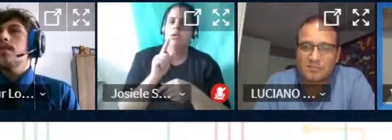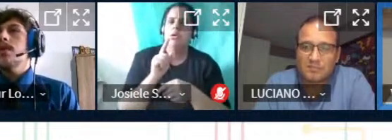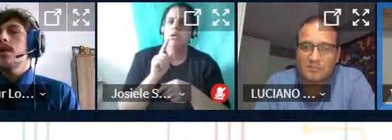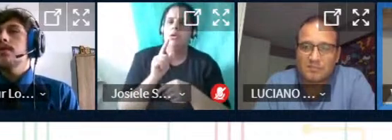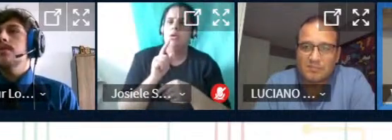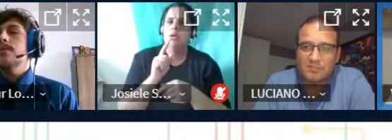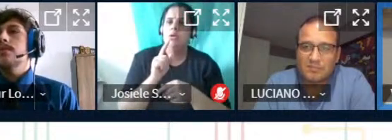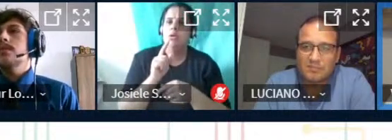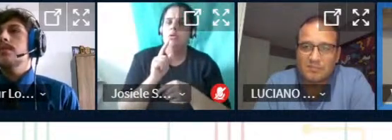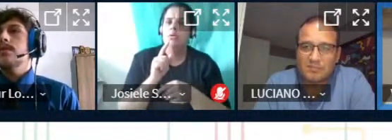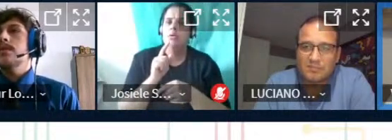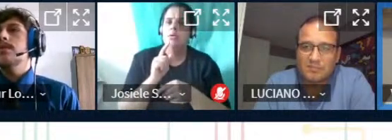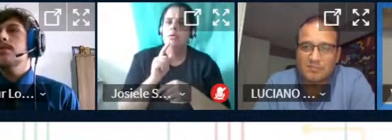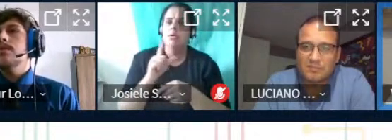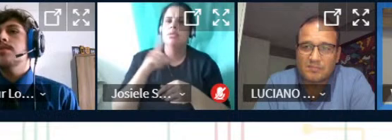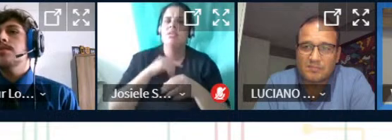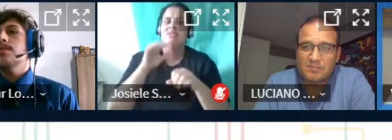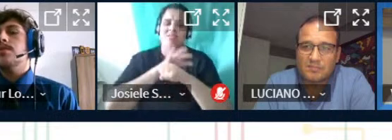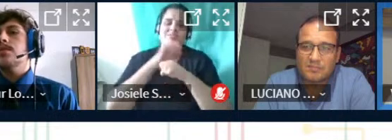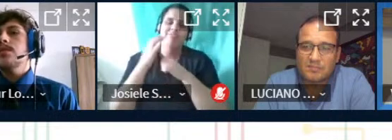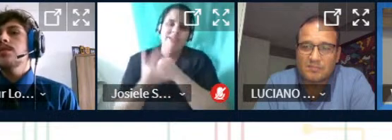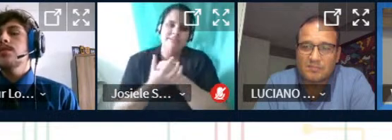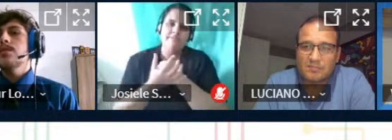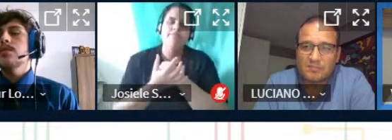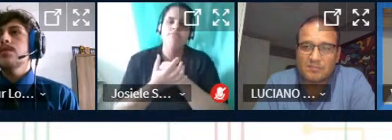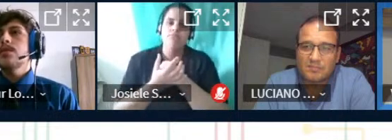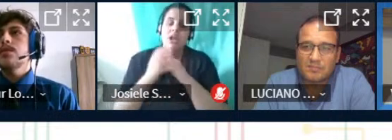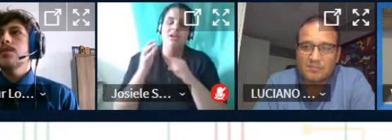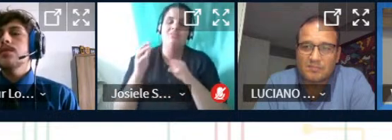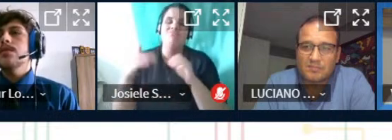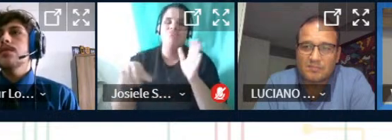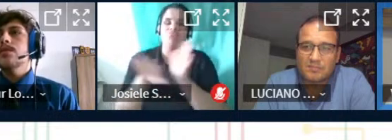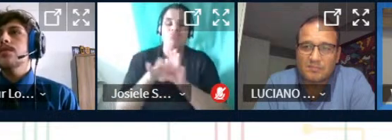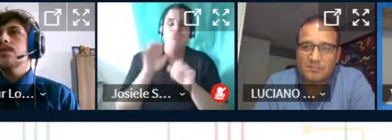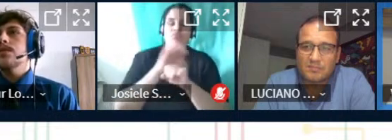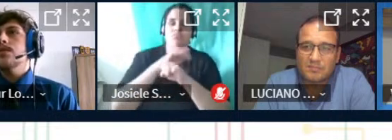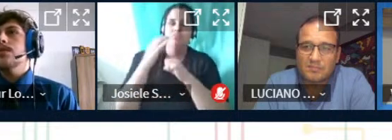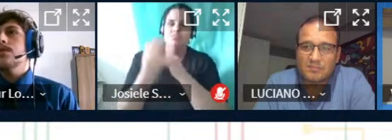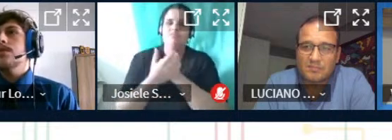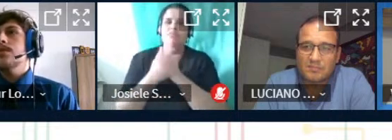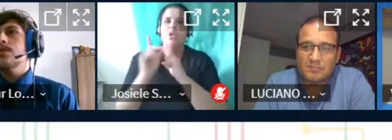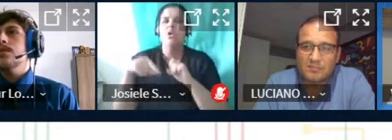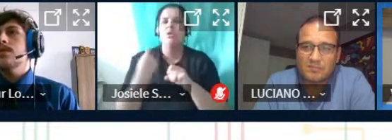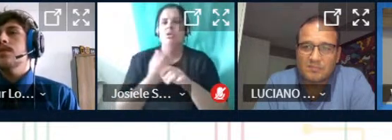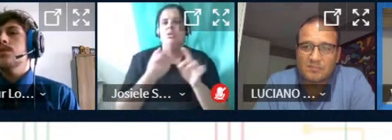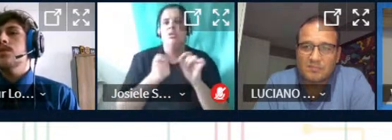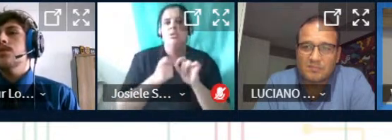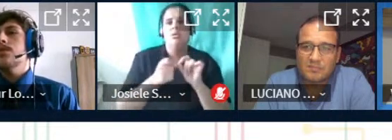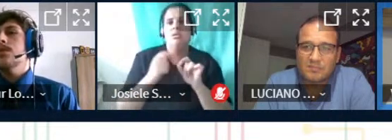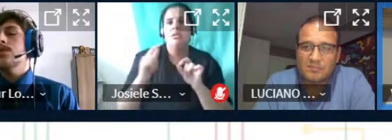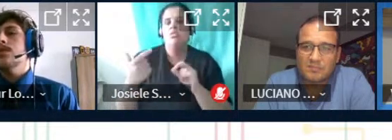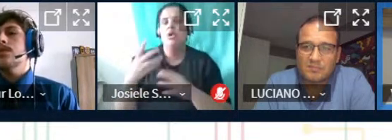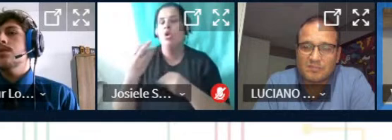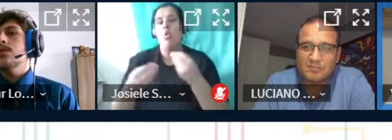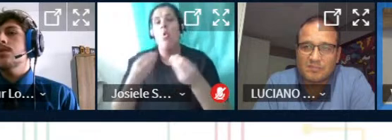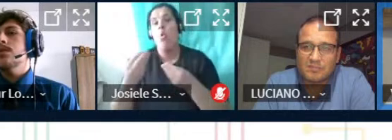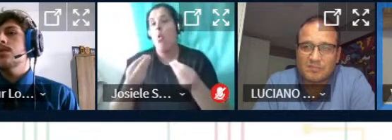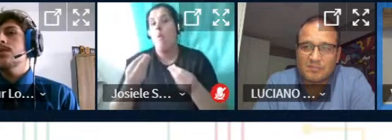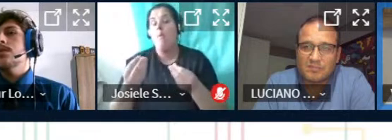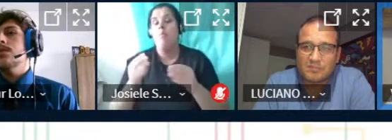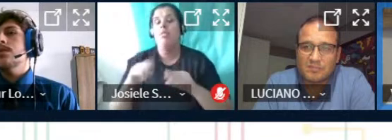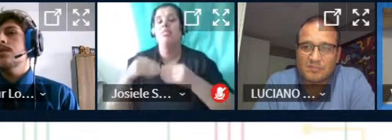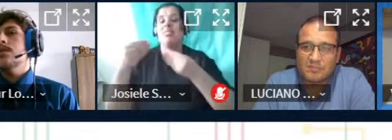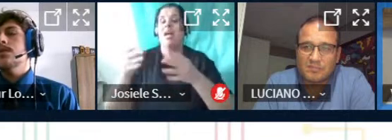tomou como que teve na pandemia quando chegou a pandemia o que a gente fez bom a gente não tem como dar todos os